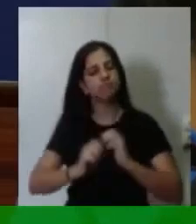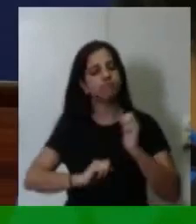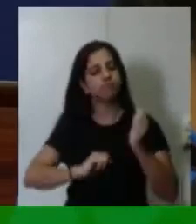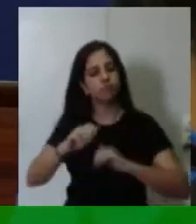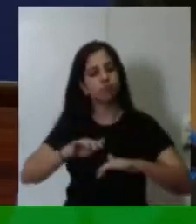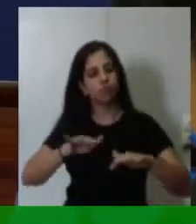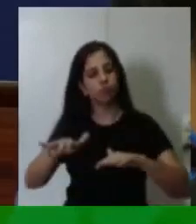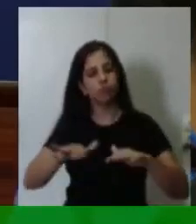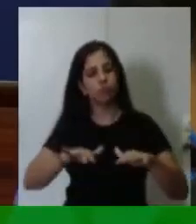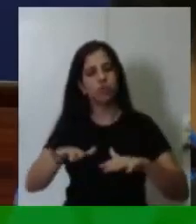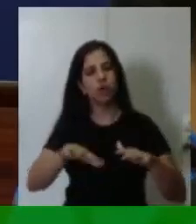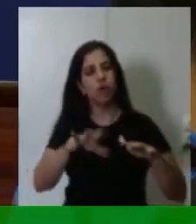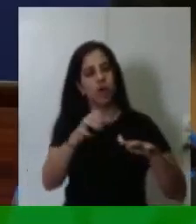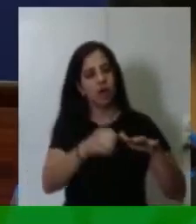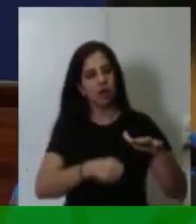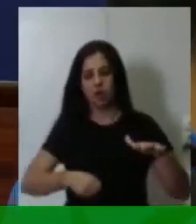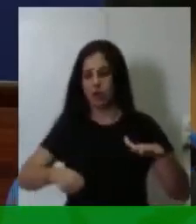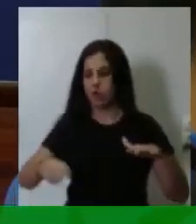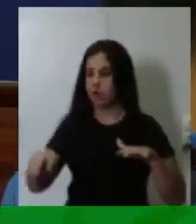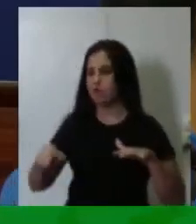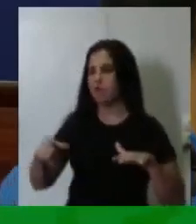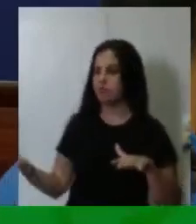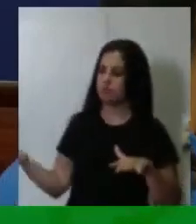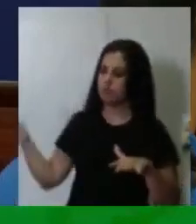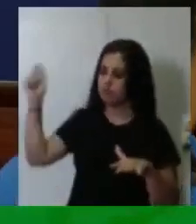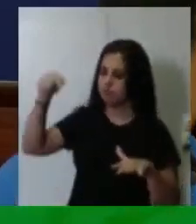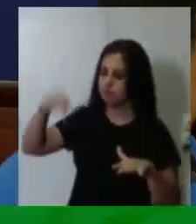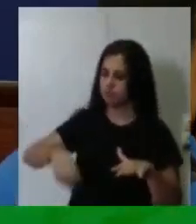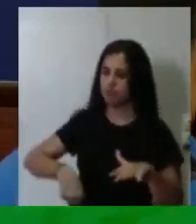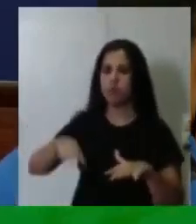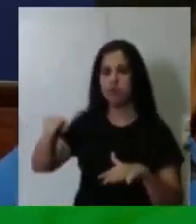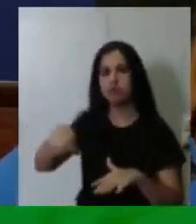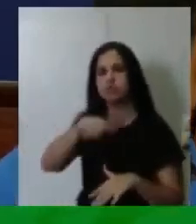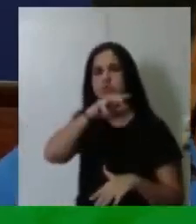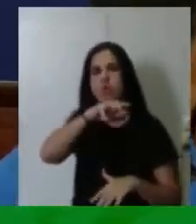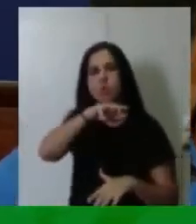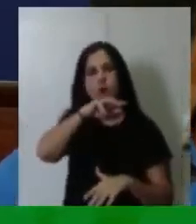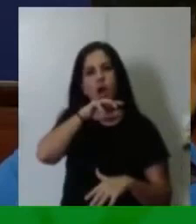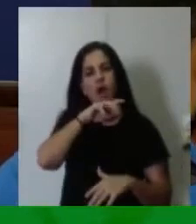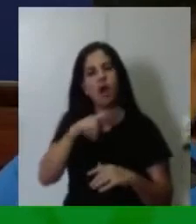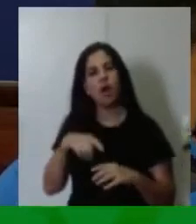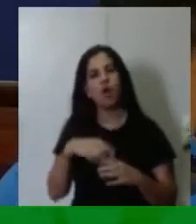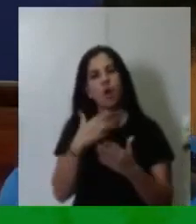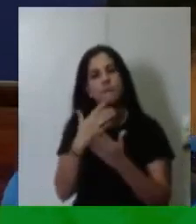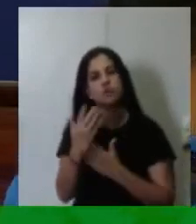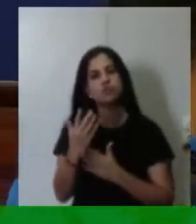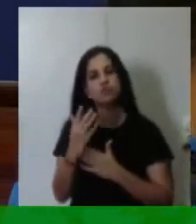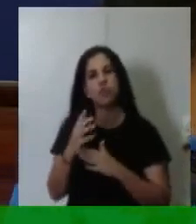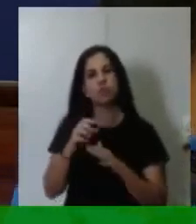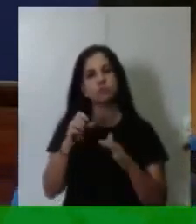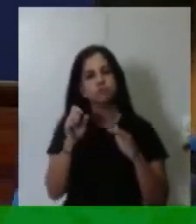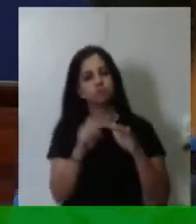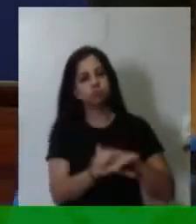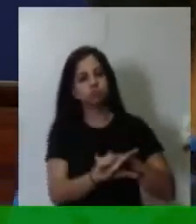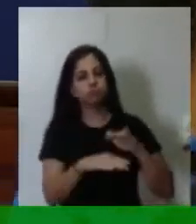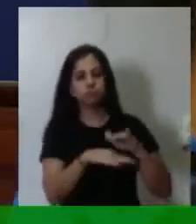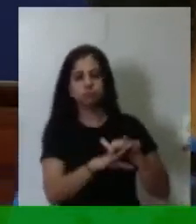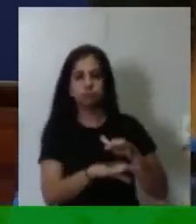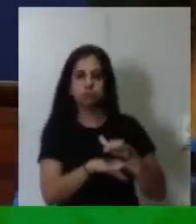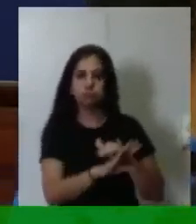ele saiu dos engenhos, pai dele, seu Manoel veio, se instalou aqui em Jaraguá e começou a estocar açúcar.